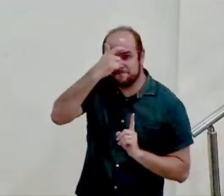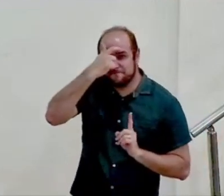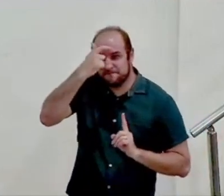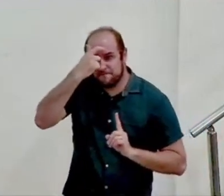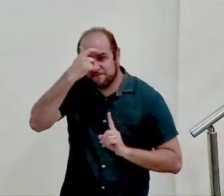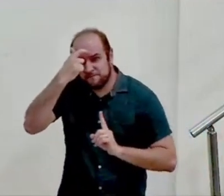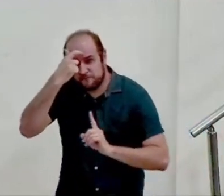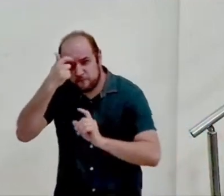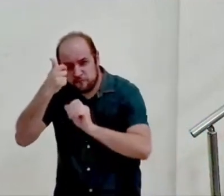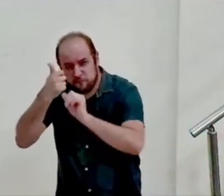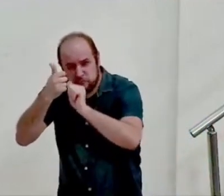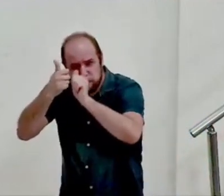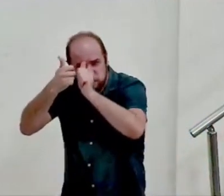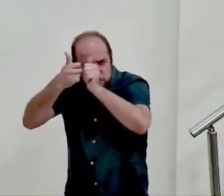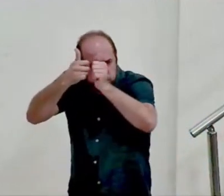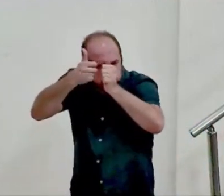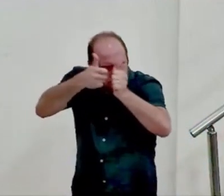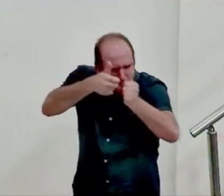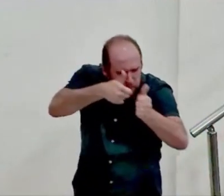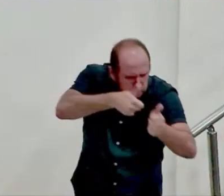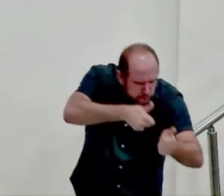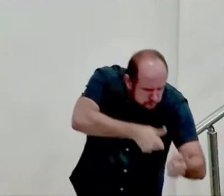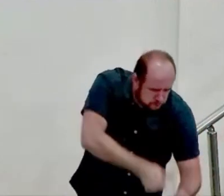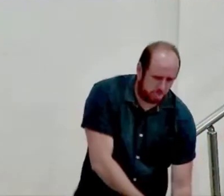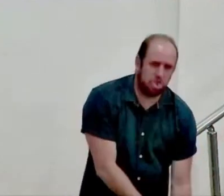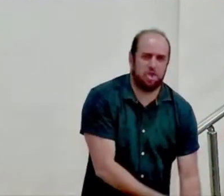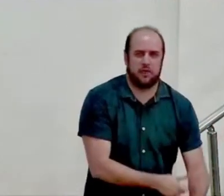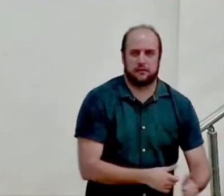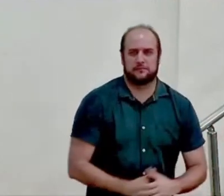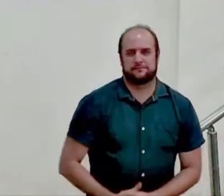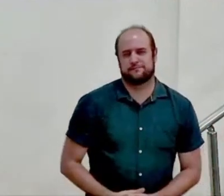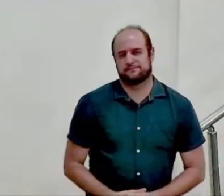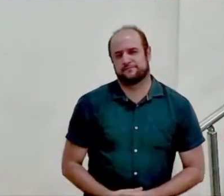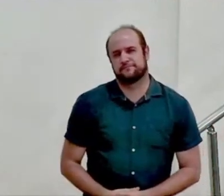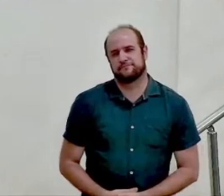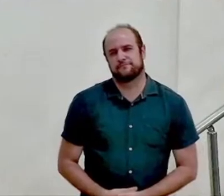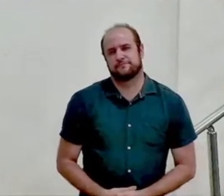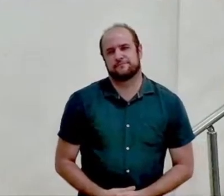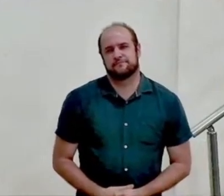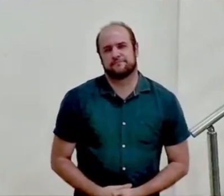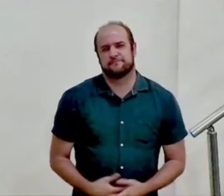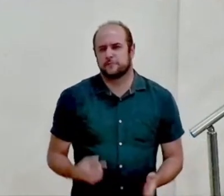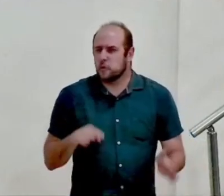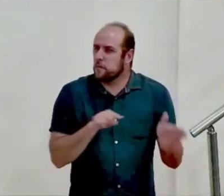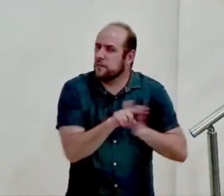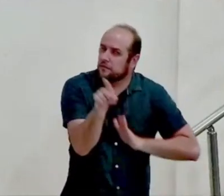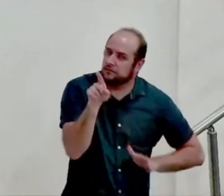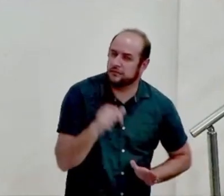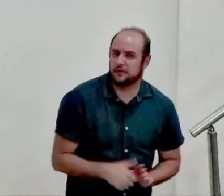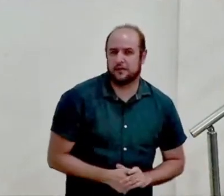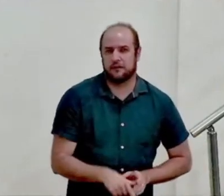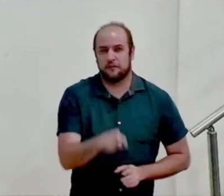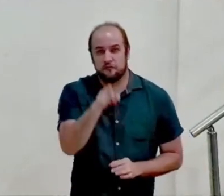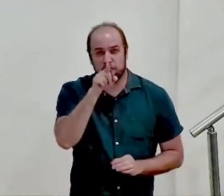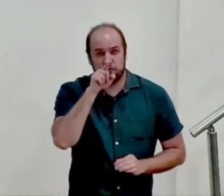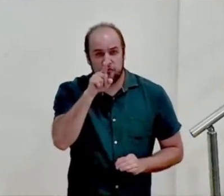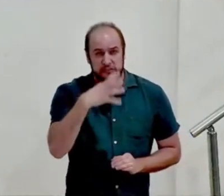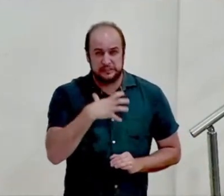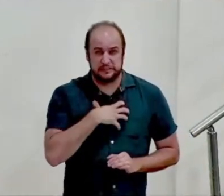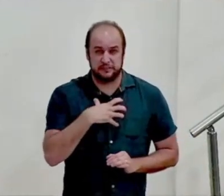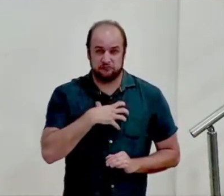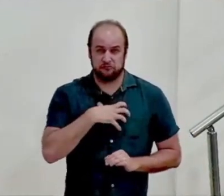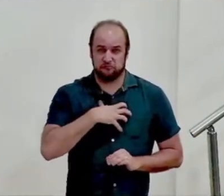onde a nossa mente jamais deveria ir e eu pergunto a você você tem sido atraído